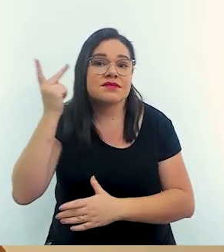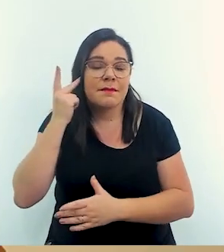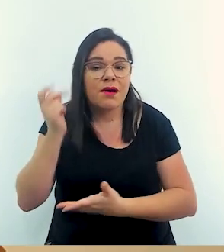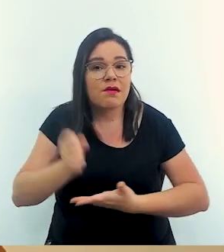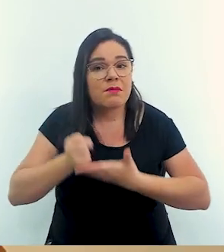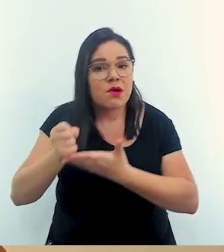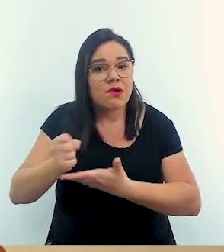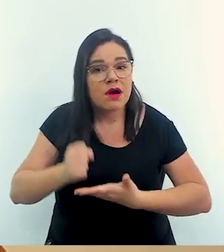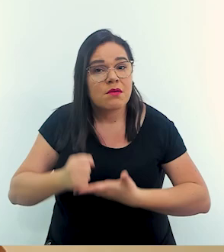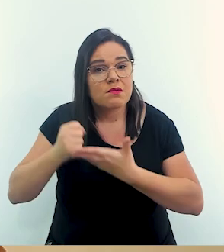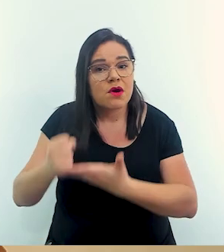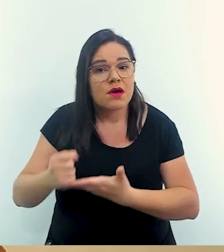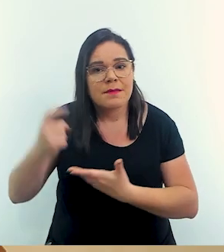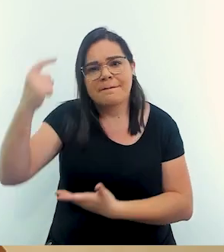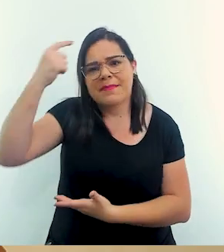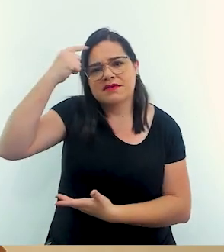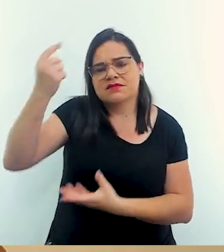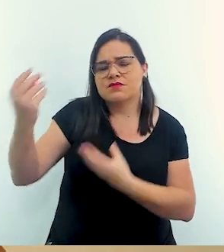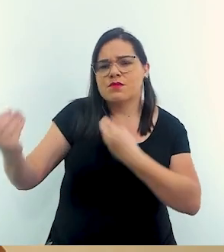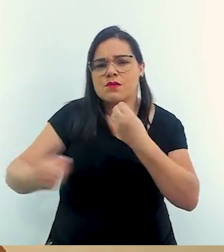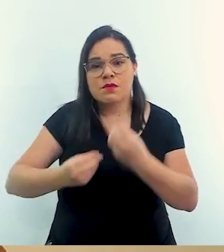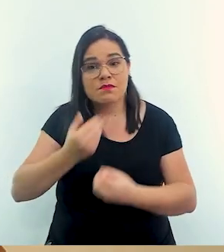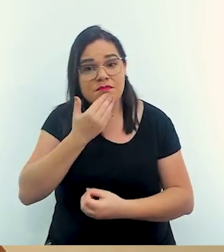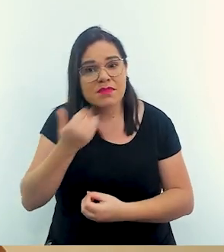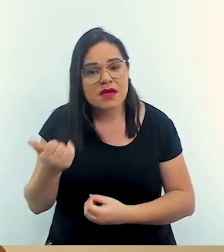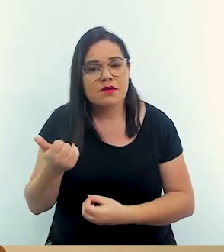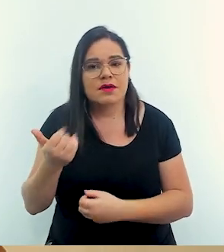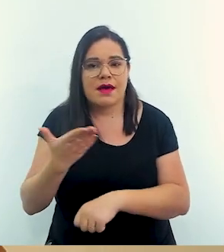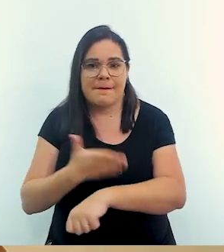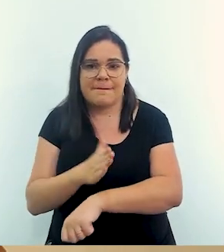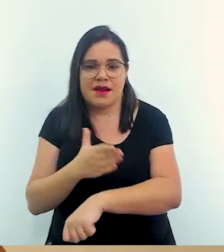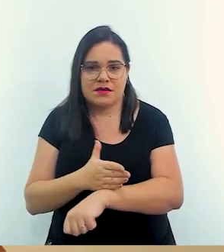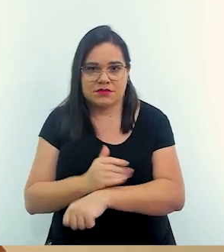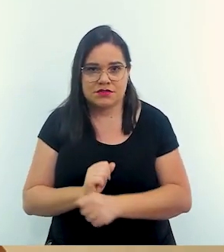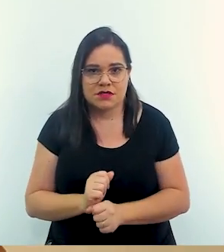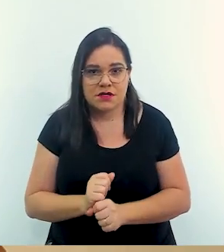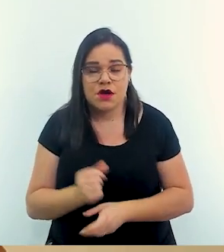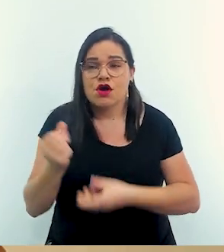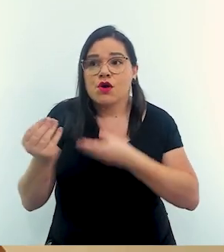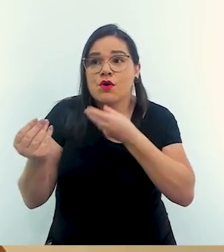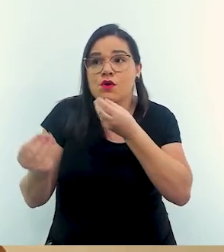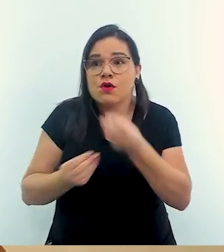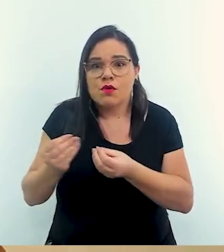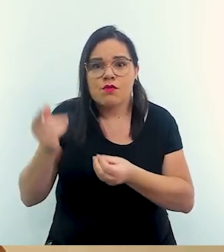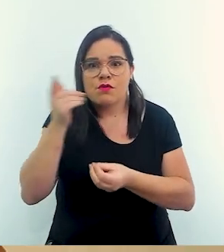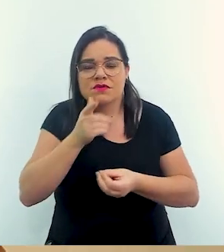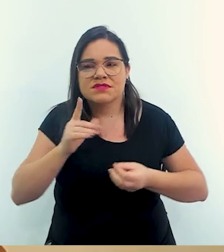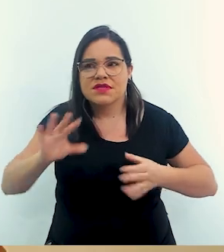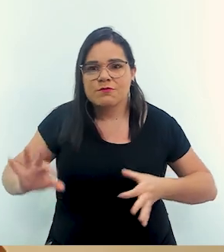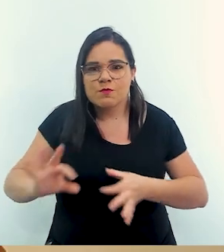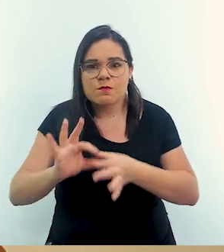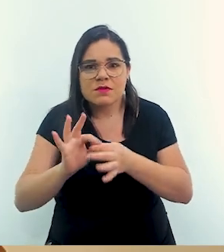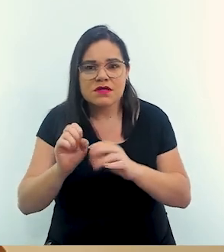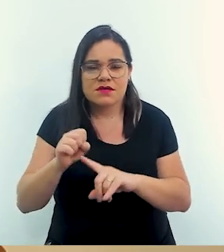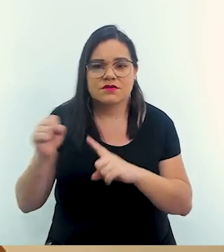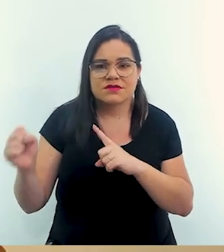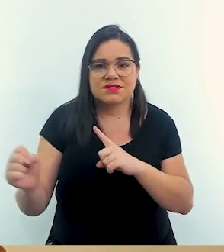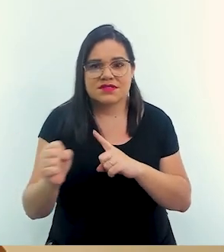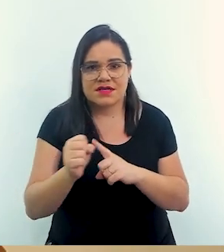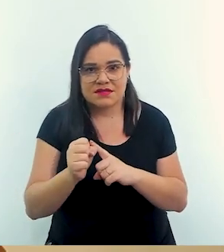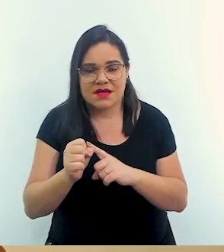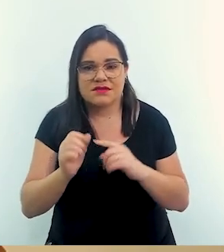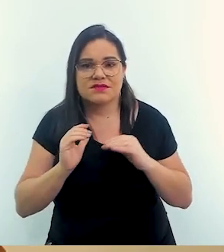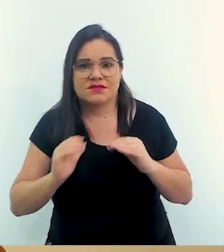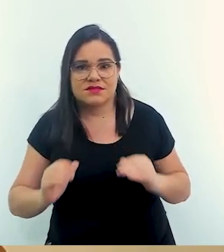de São Paulo apoiando e pensando como melhorar essas práticas como que a gente consegue mobilizar a sociedade